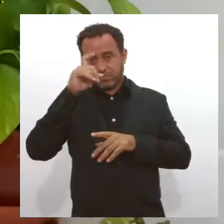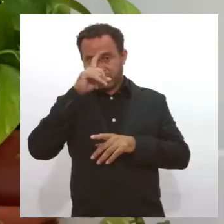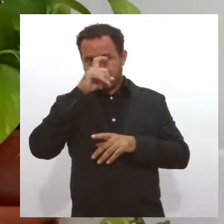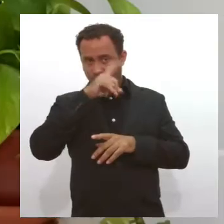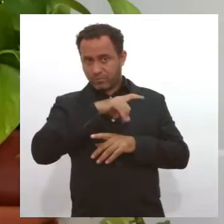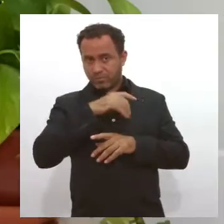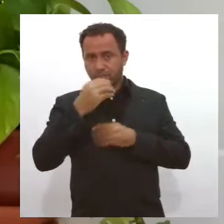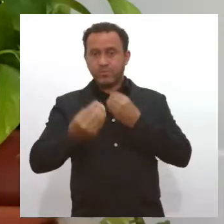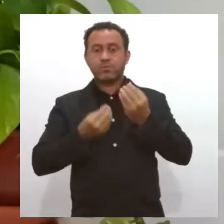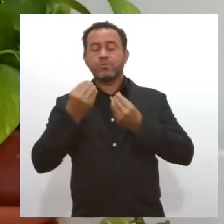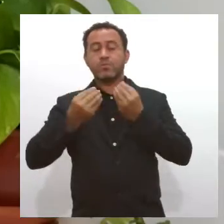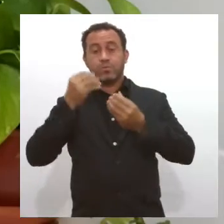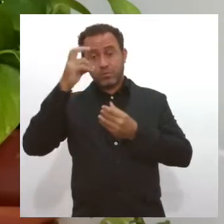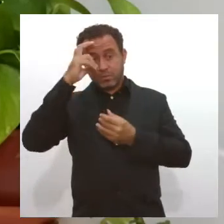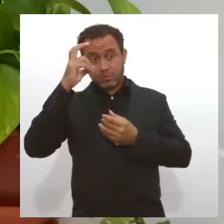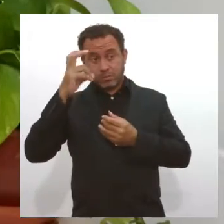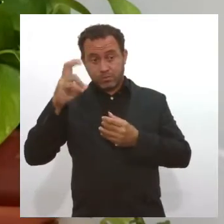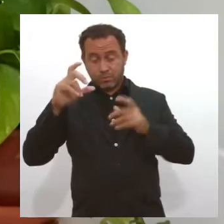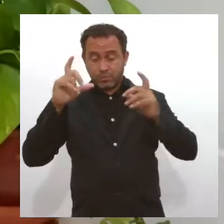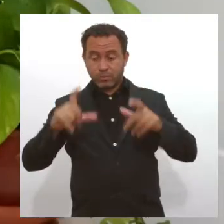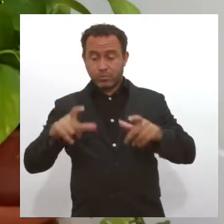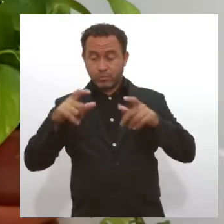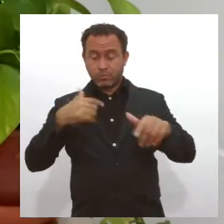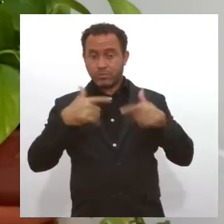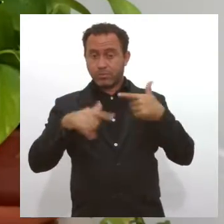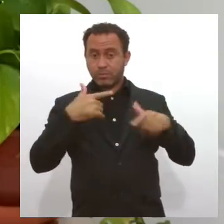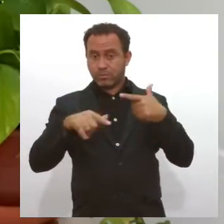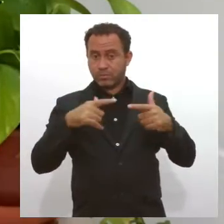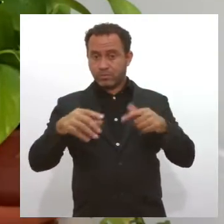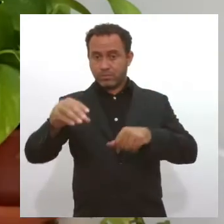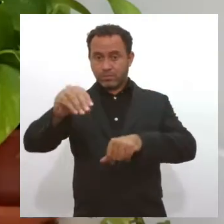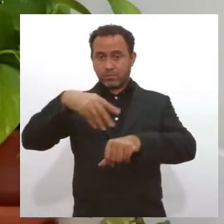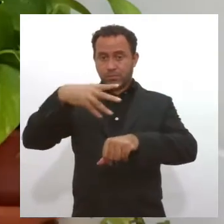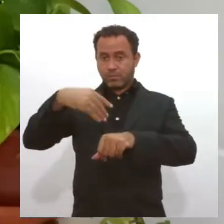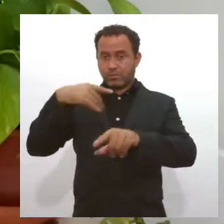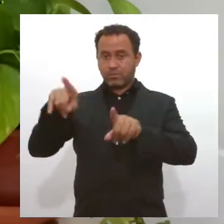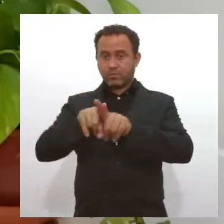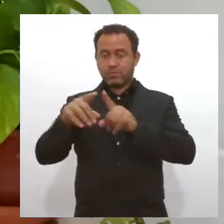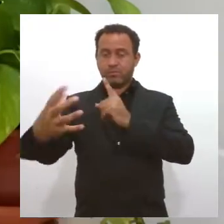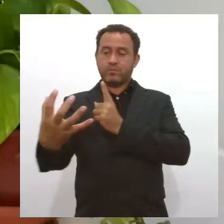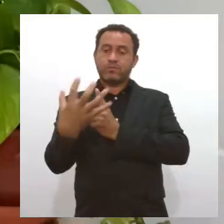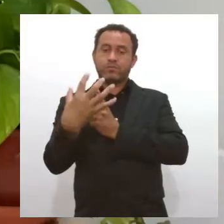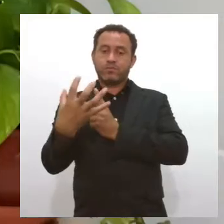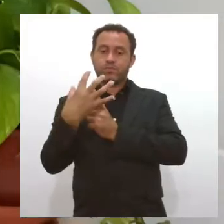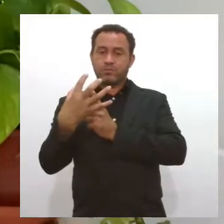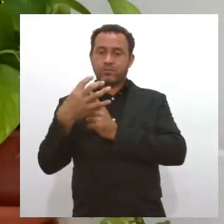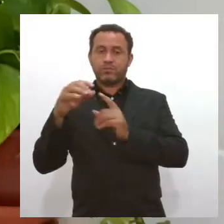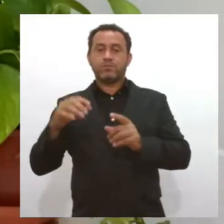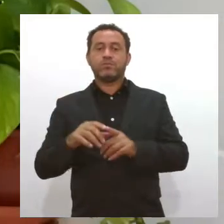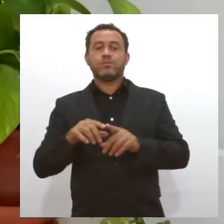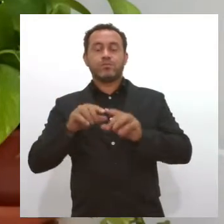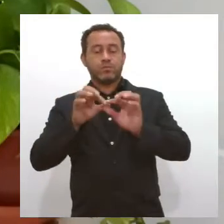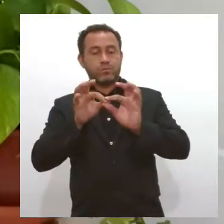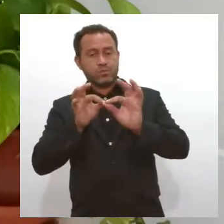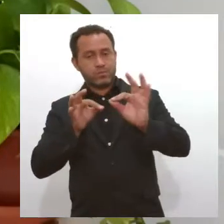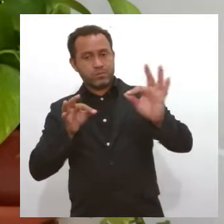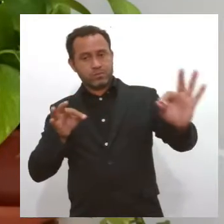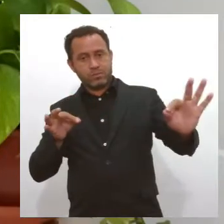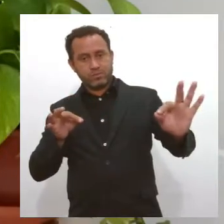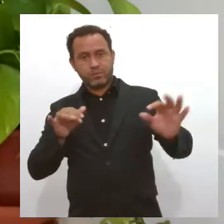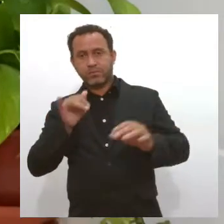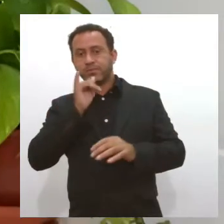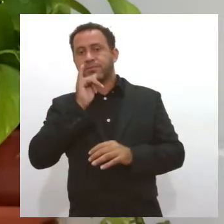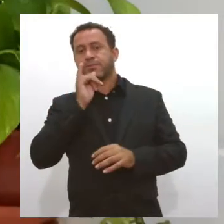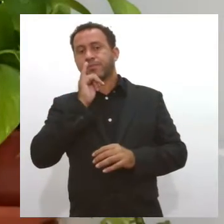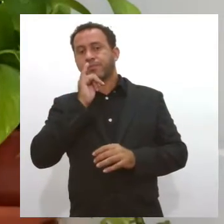Como a cultura do lugar que nós trabalhamos nos influencia também? Quanto mais distantes estivermos, por exemplo,